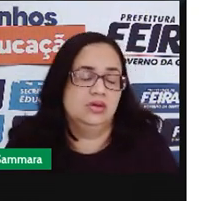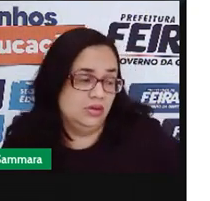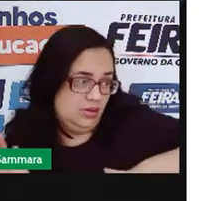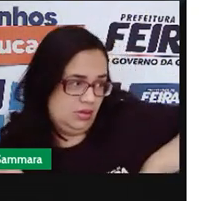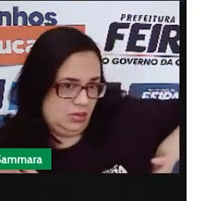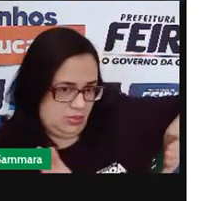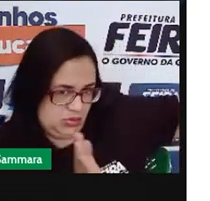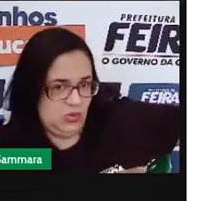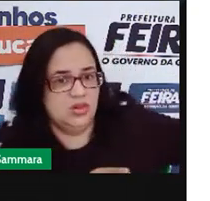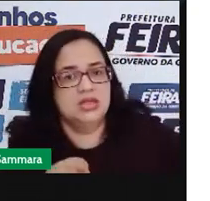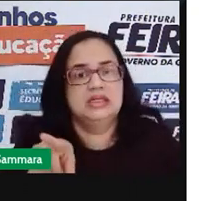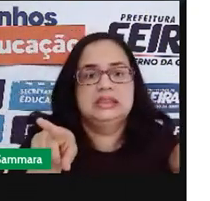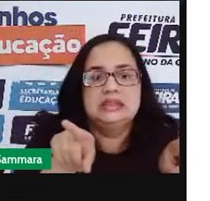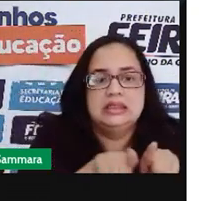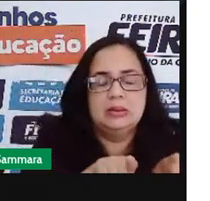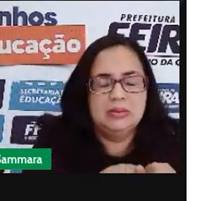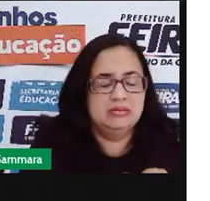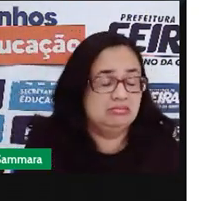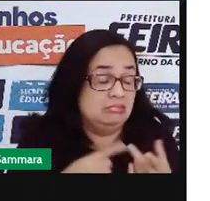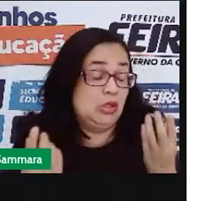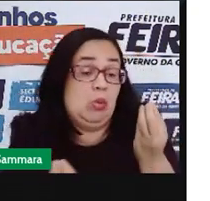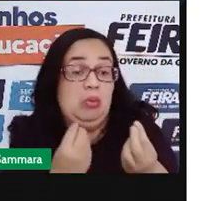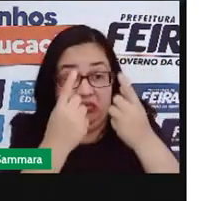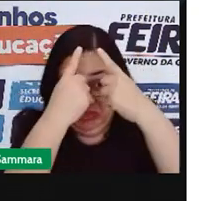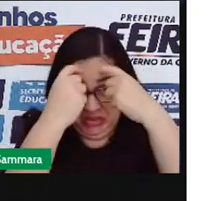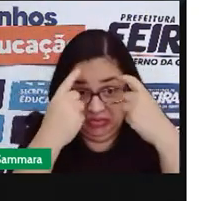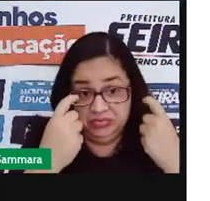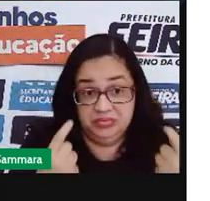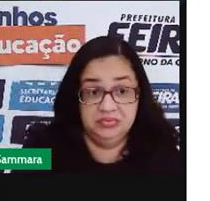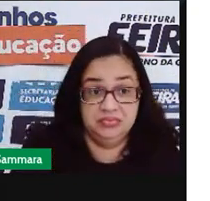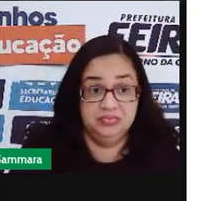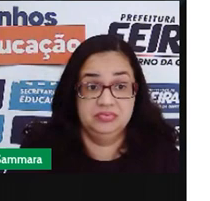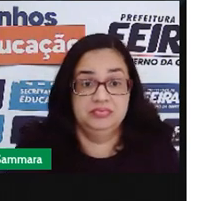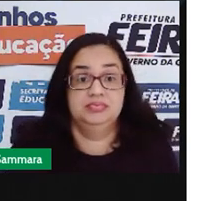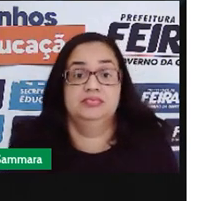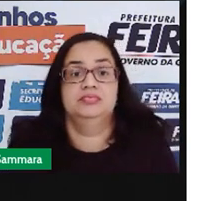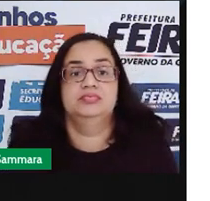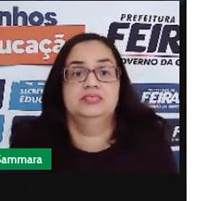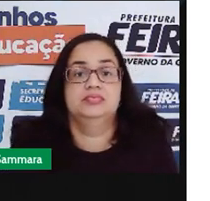O abandono também é uma forma de violência.